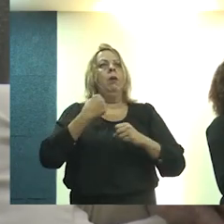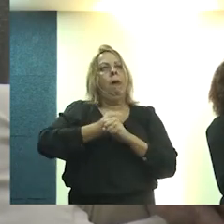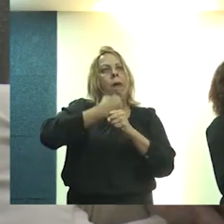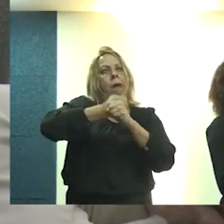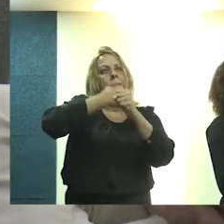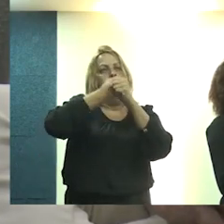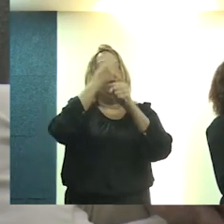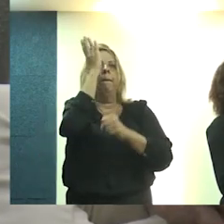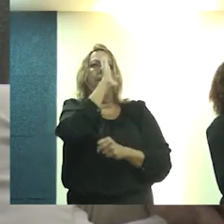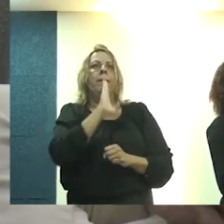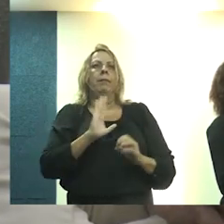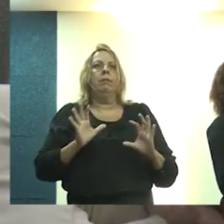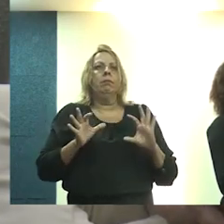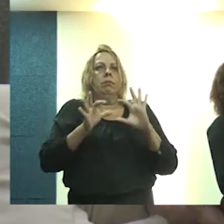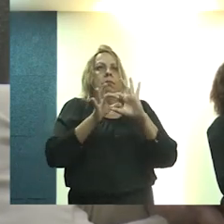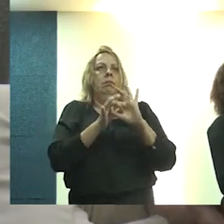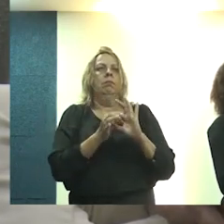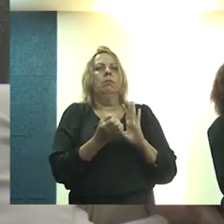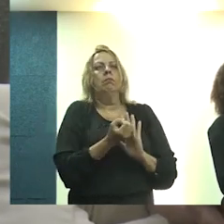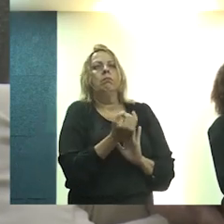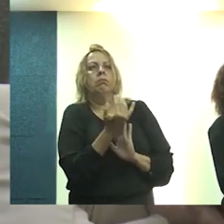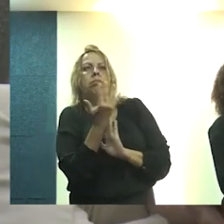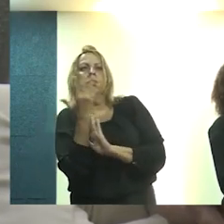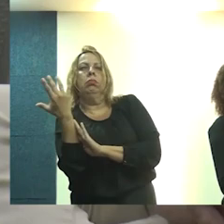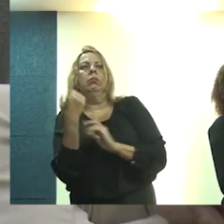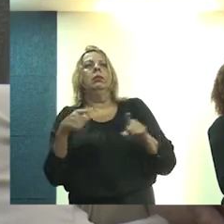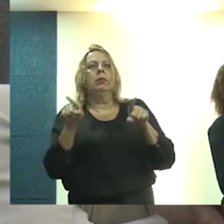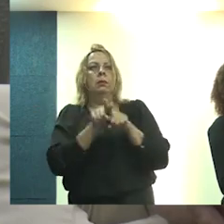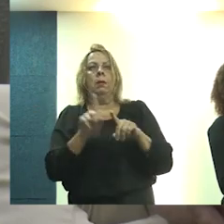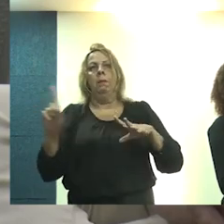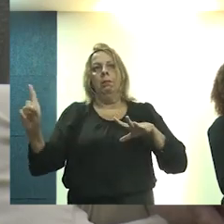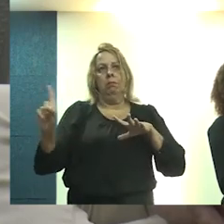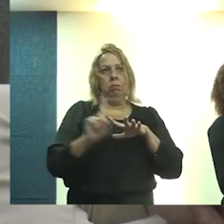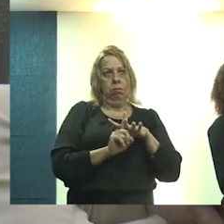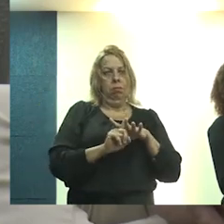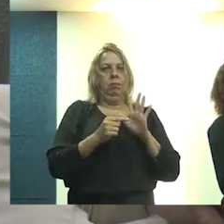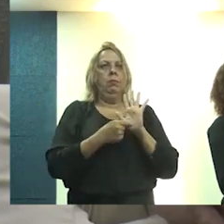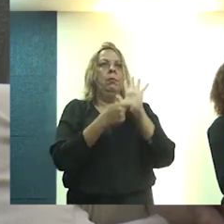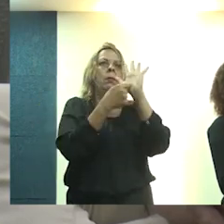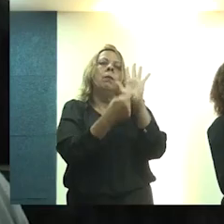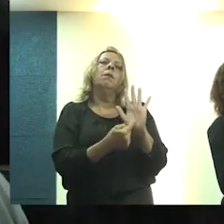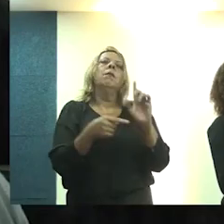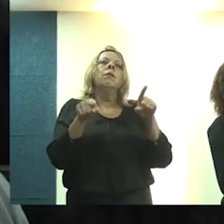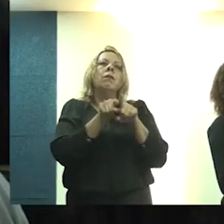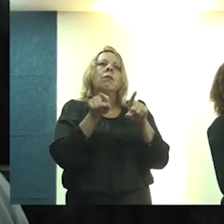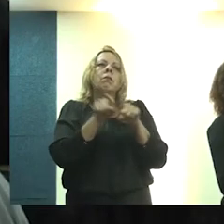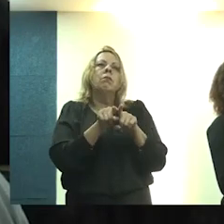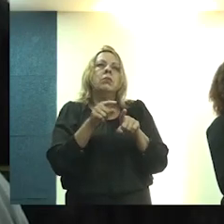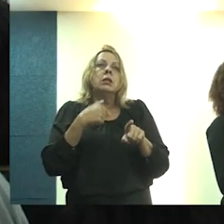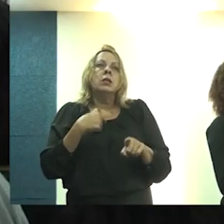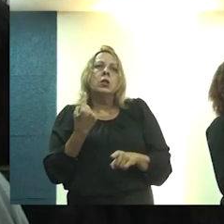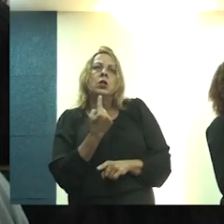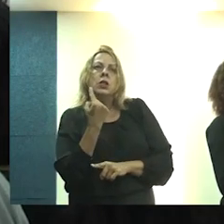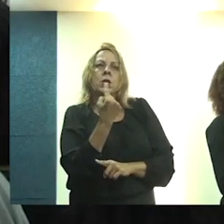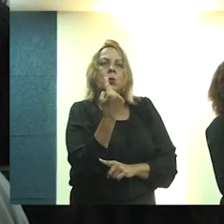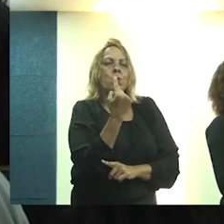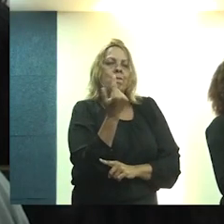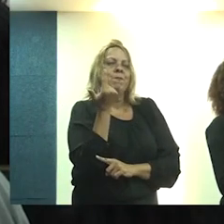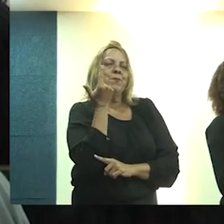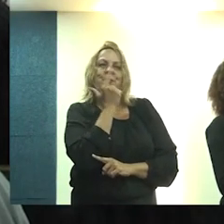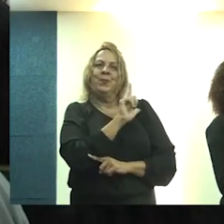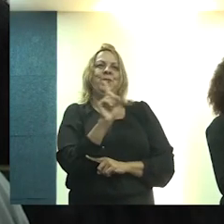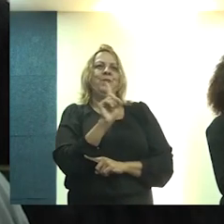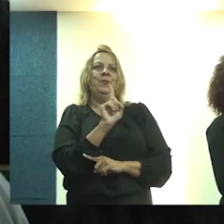democrático, plural e inclusivo. e nos mostra também que ninguém chega a lugar nenhum sozinho.